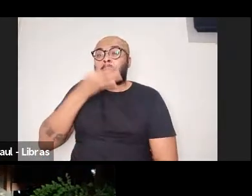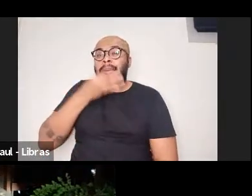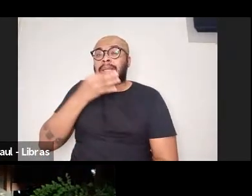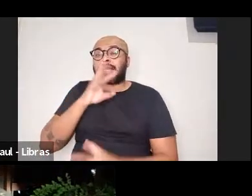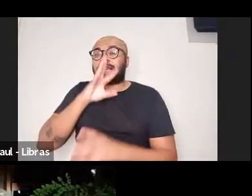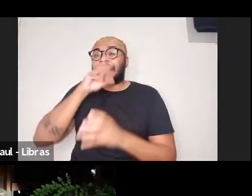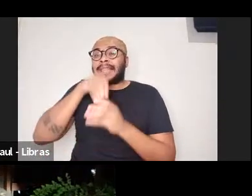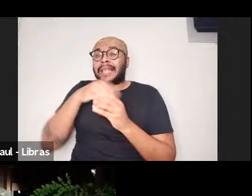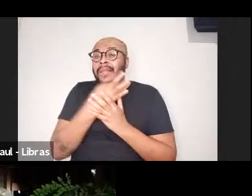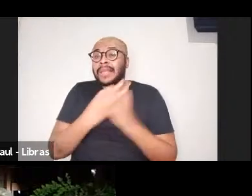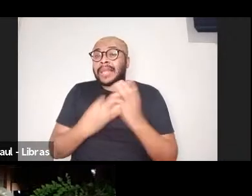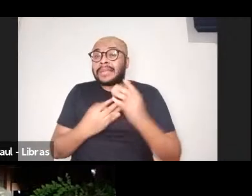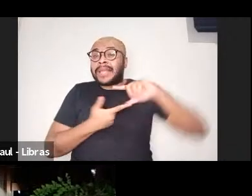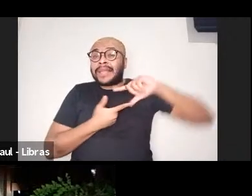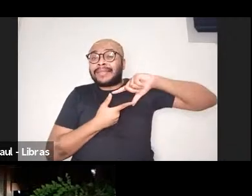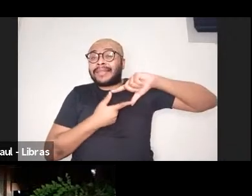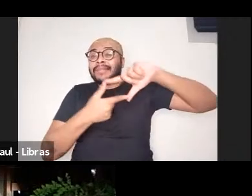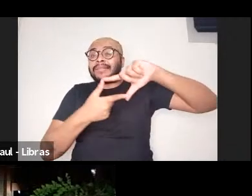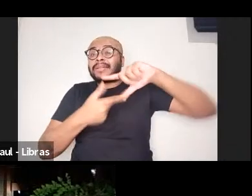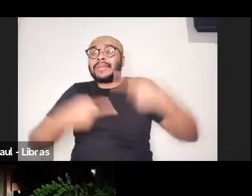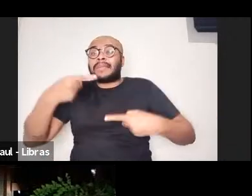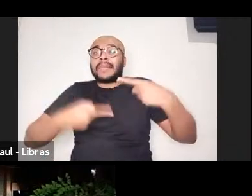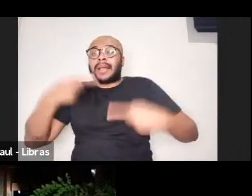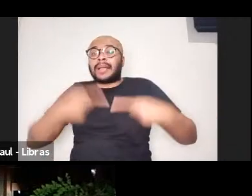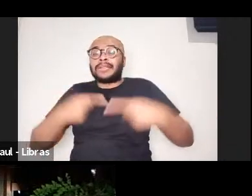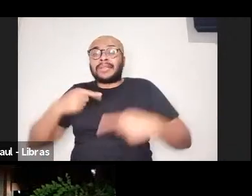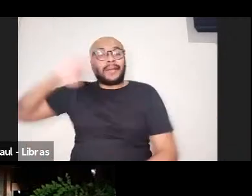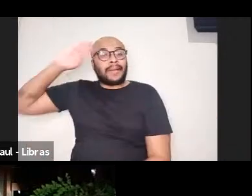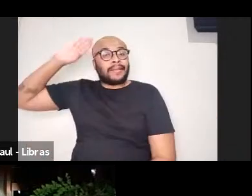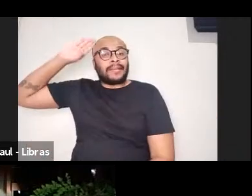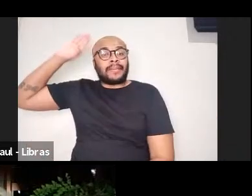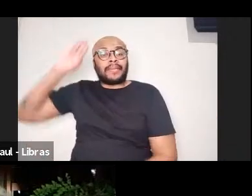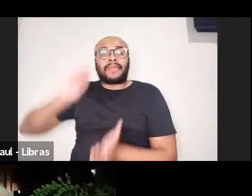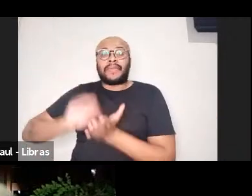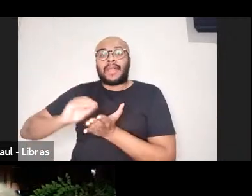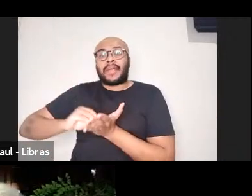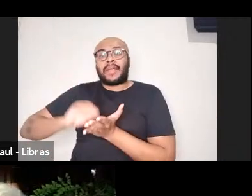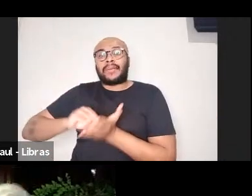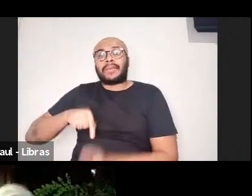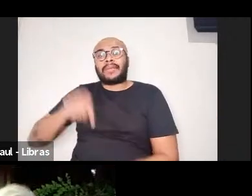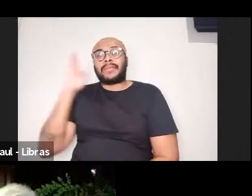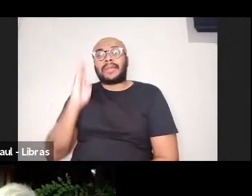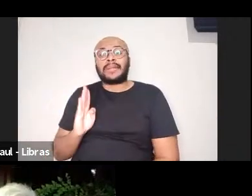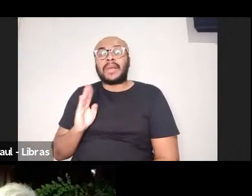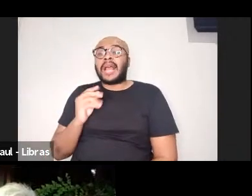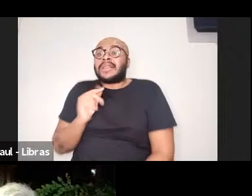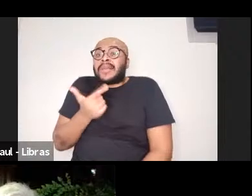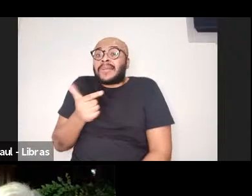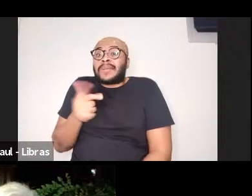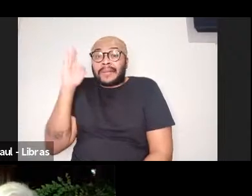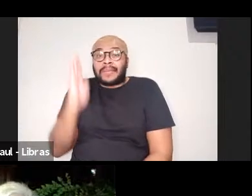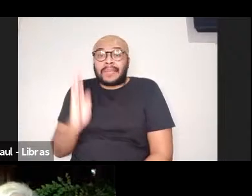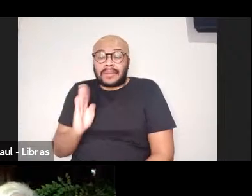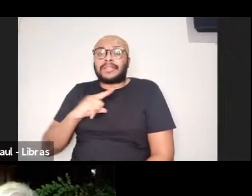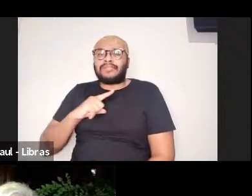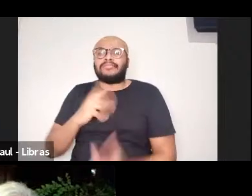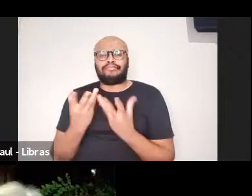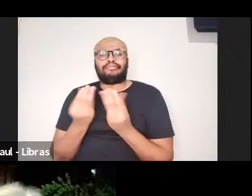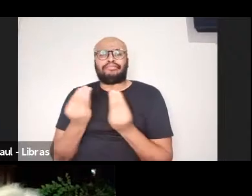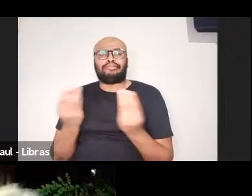tradição de debate acadêmico que a gente tem tido, não é que a gente não tenha isso no Brasil, a gente tem muito,